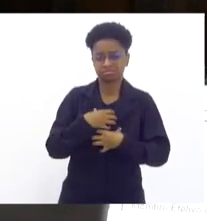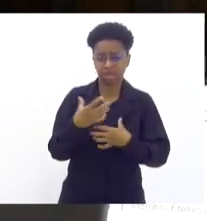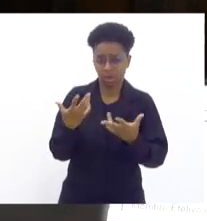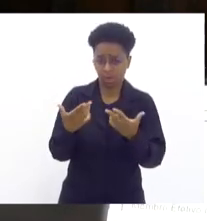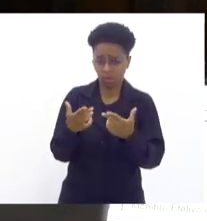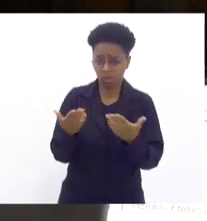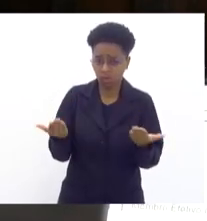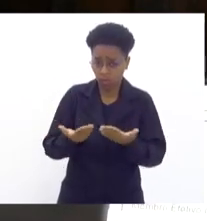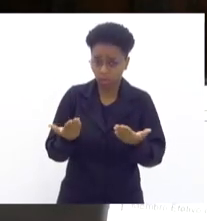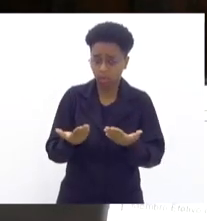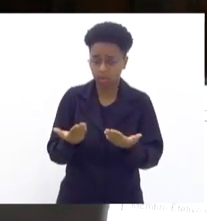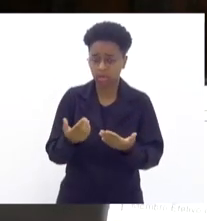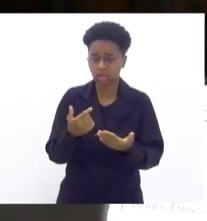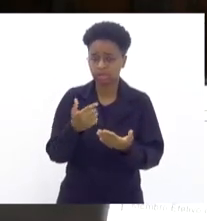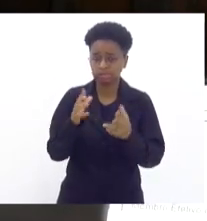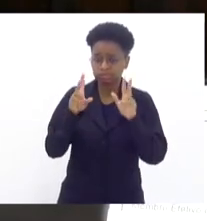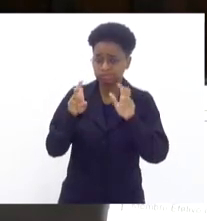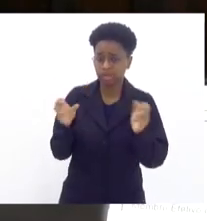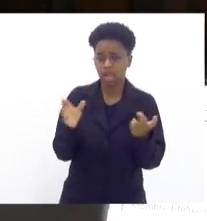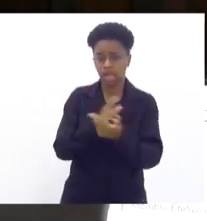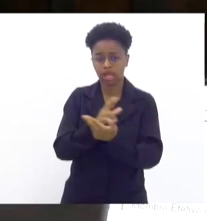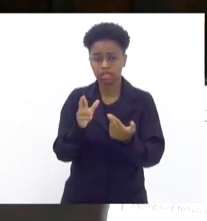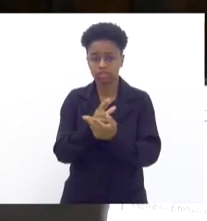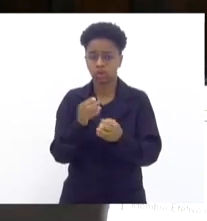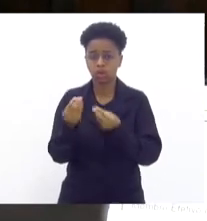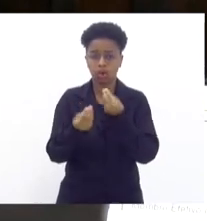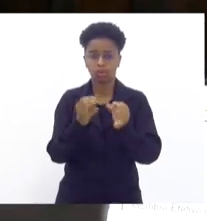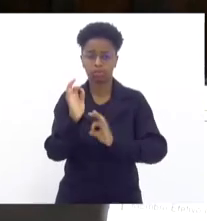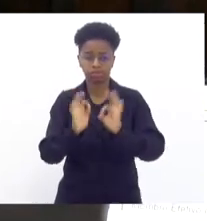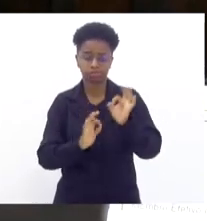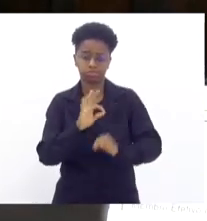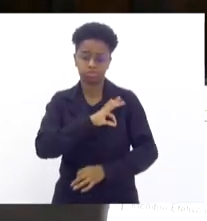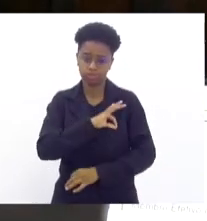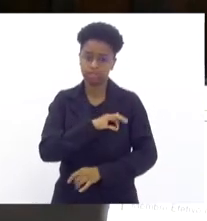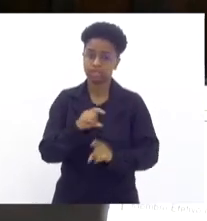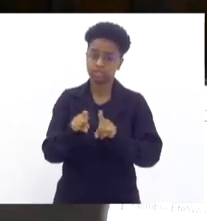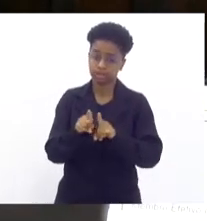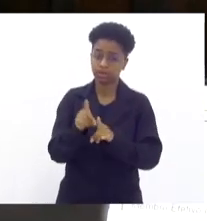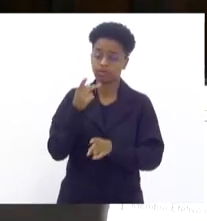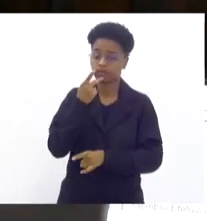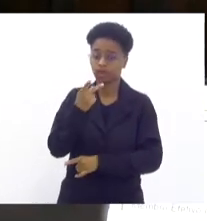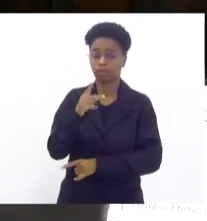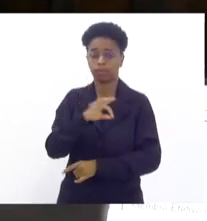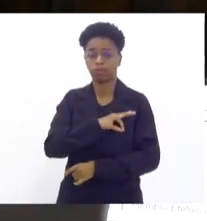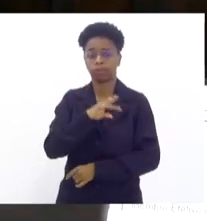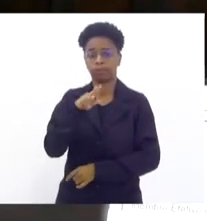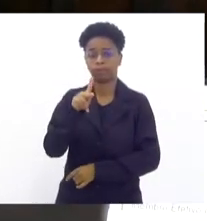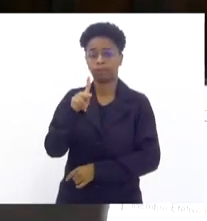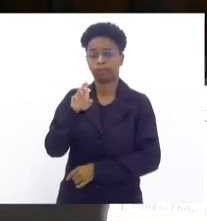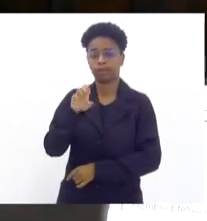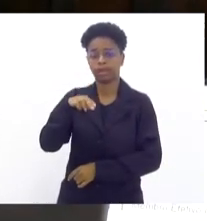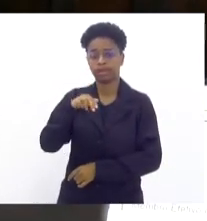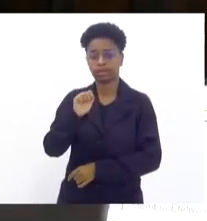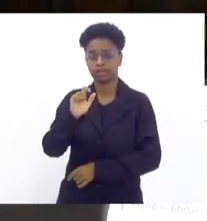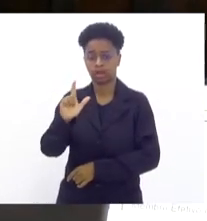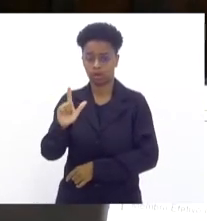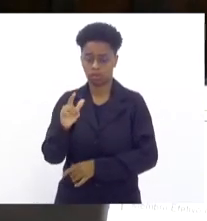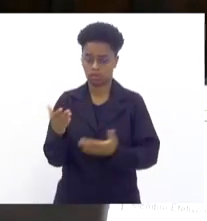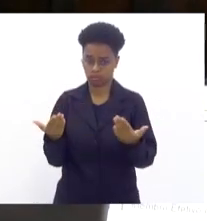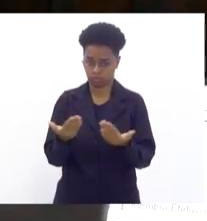nesse momento, sobretudo da relação com os comandos das polícias, e aí incluo a polícia penal também nesse momento,